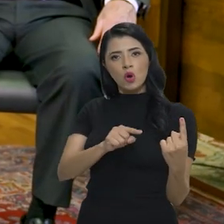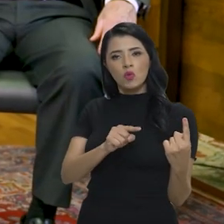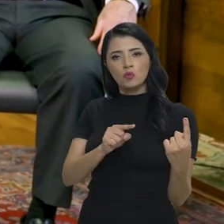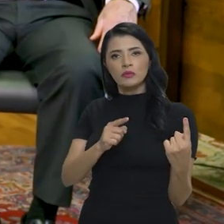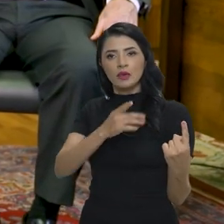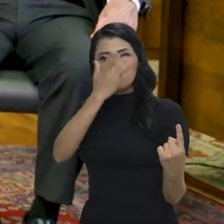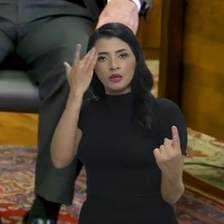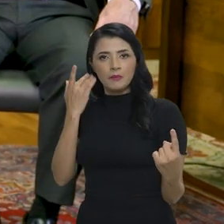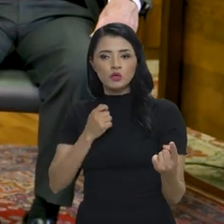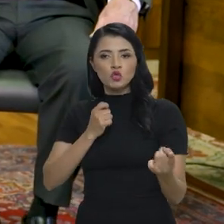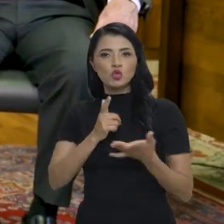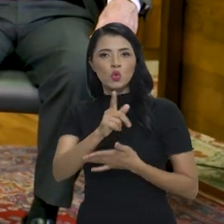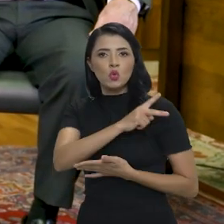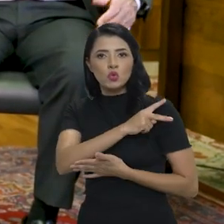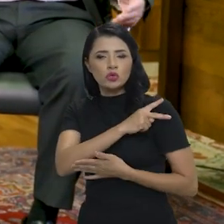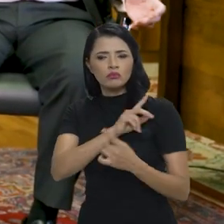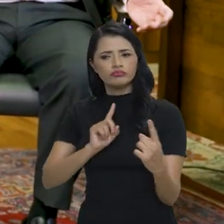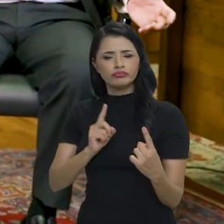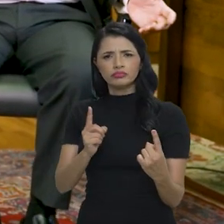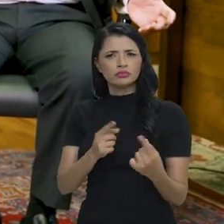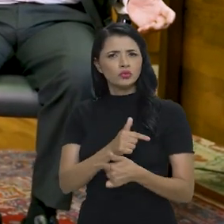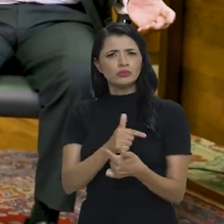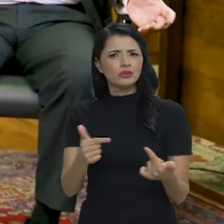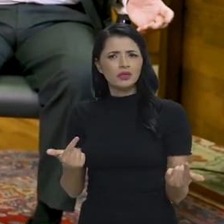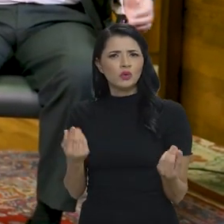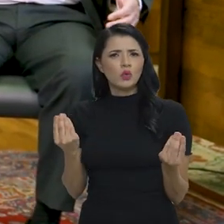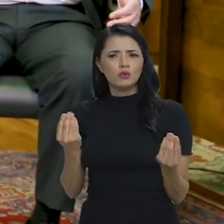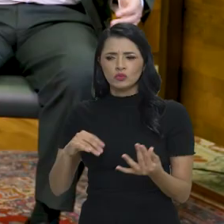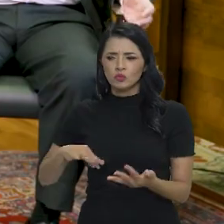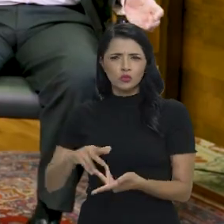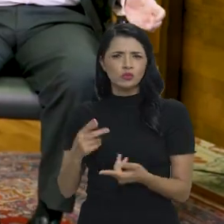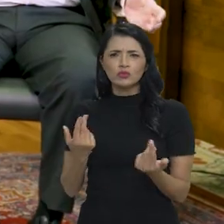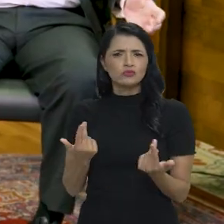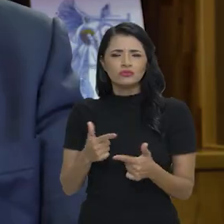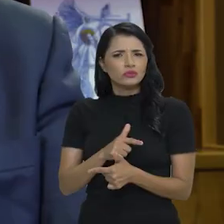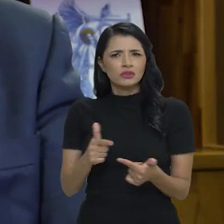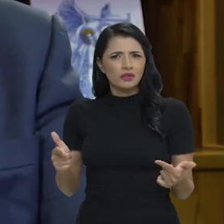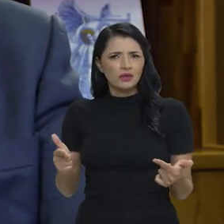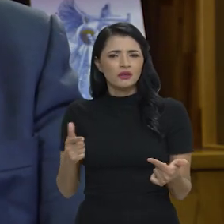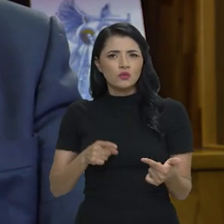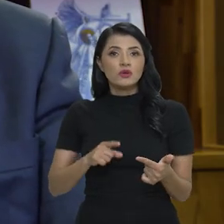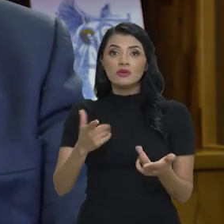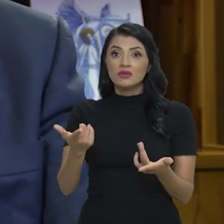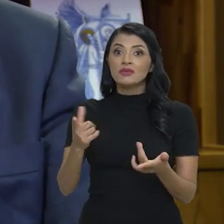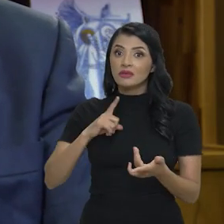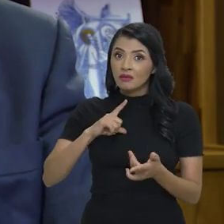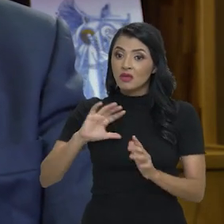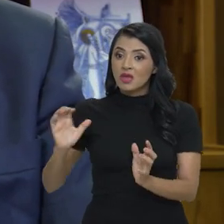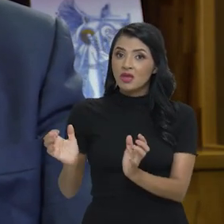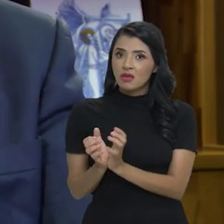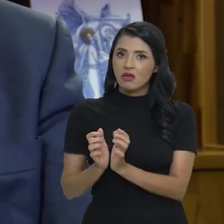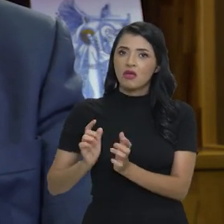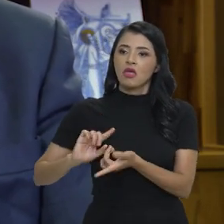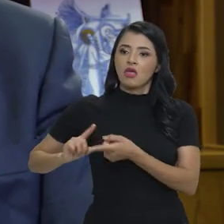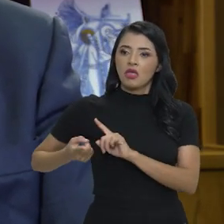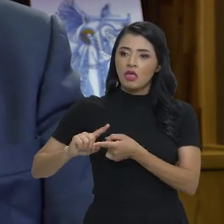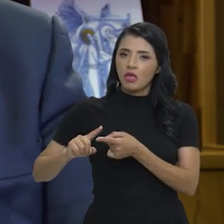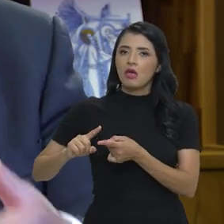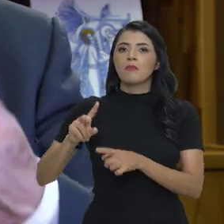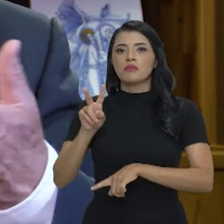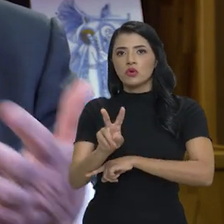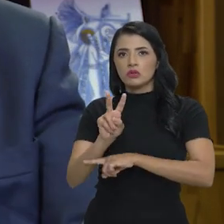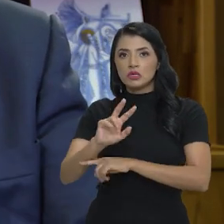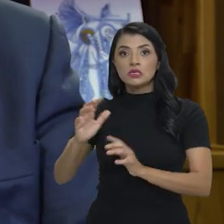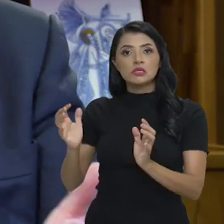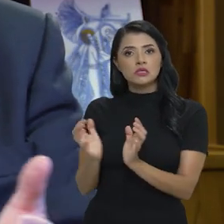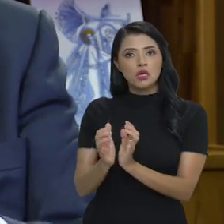o indivíduo perante o seu empregador. Isso não existe em lugar nenhum do mundo. O que se enaltece é a negociação coletiva,